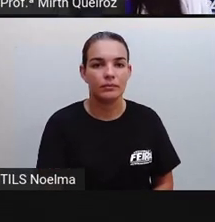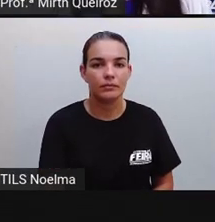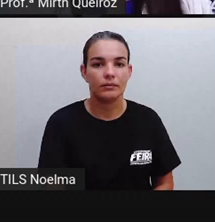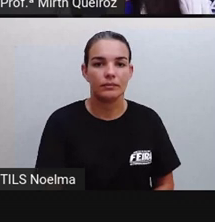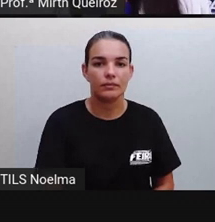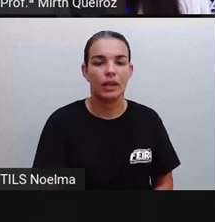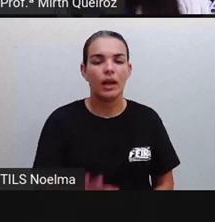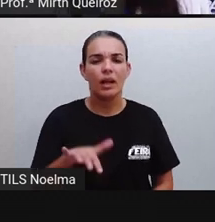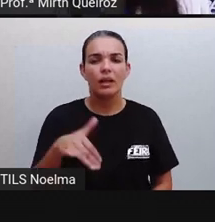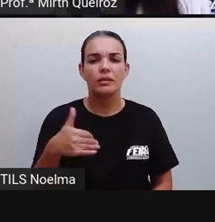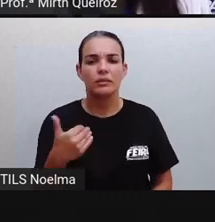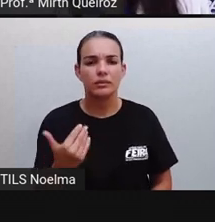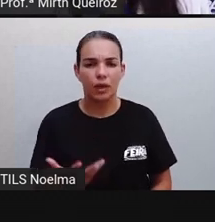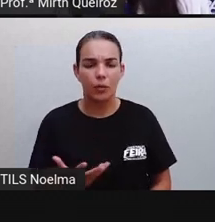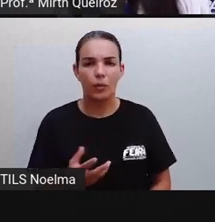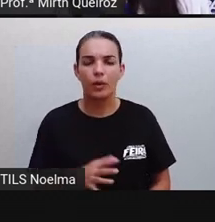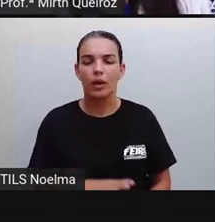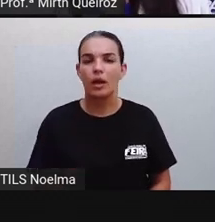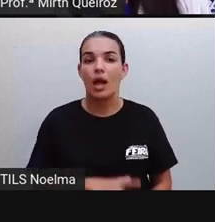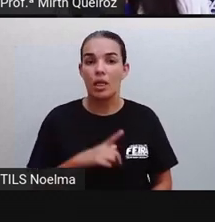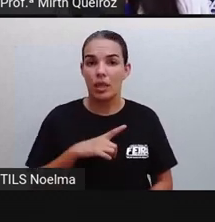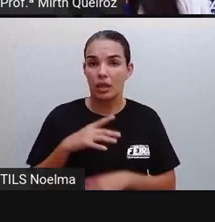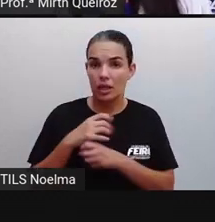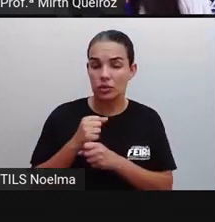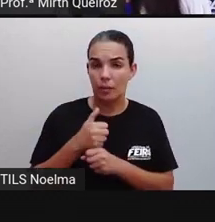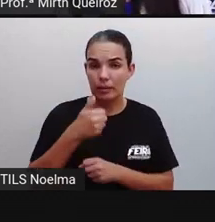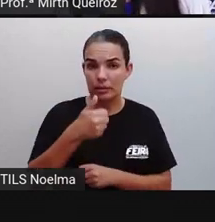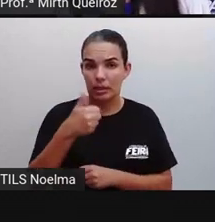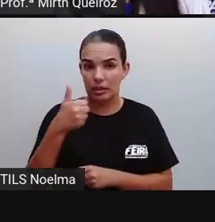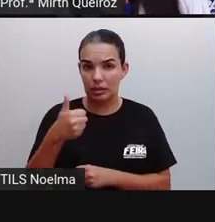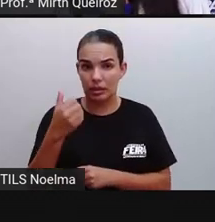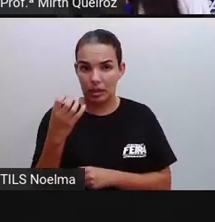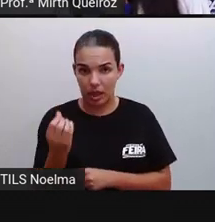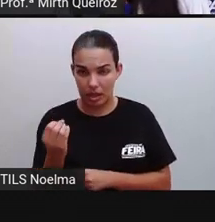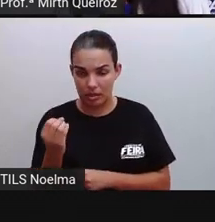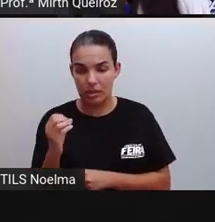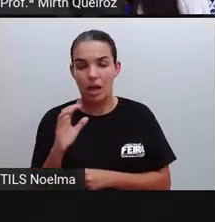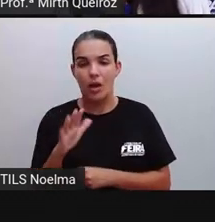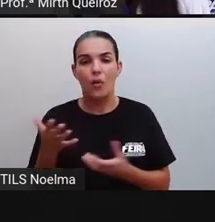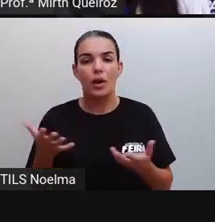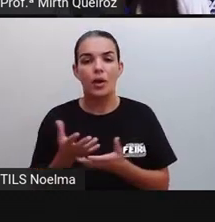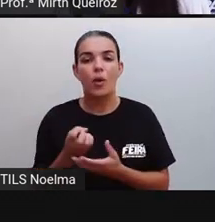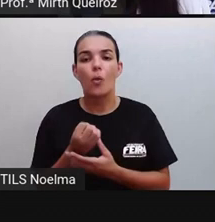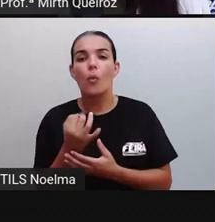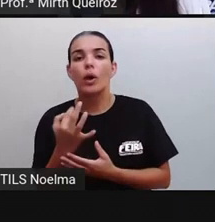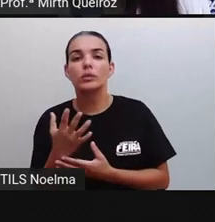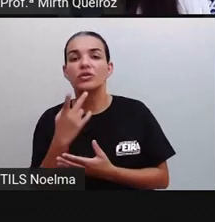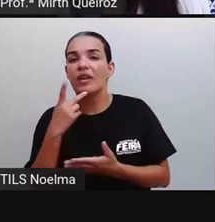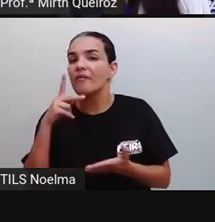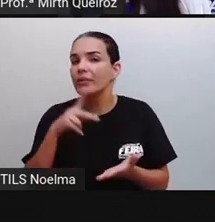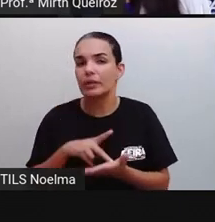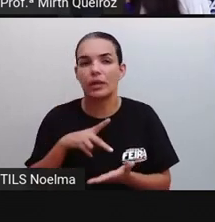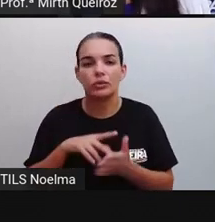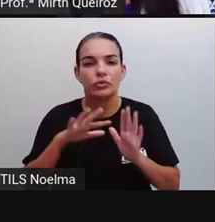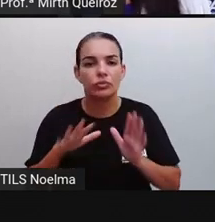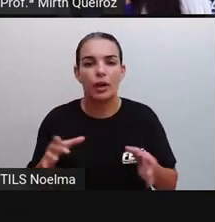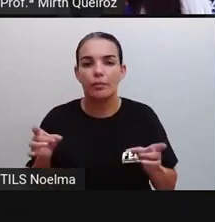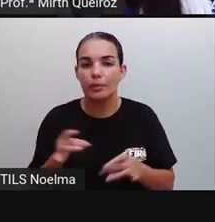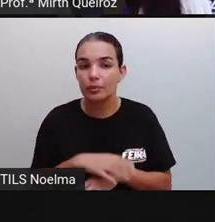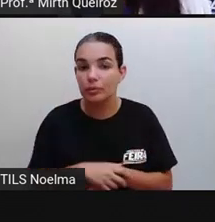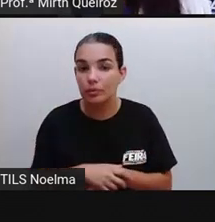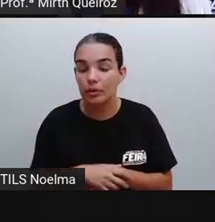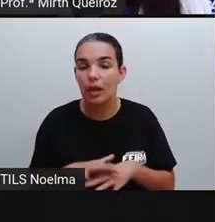Desses 110 casos suspeitos, quantos casos, neste caso, foram confirmados? Foram